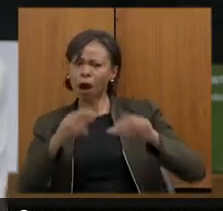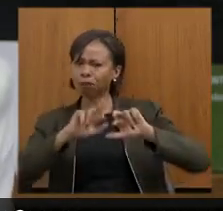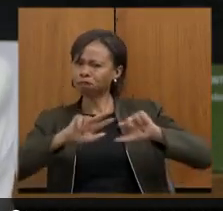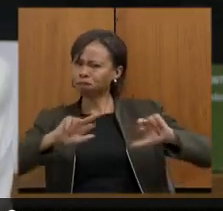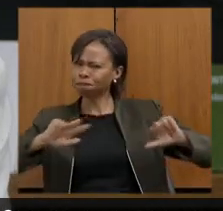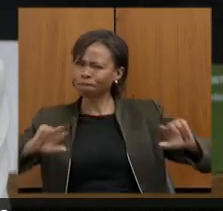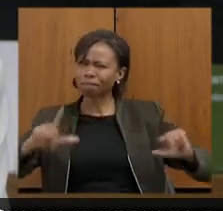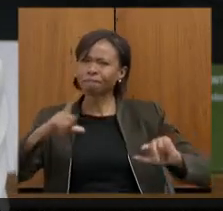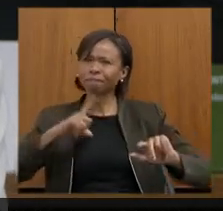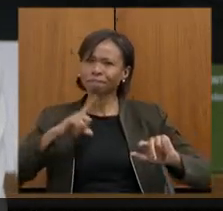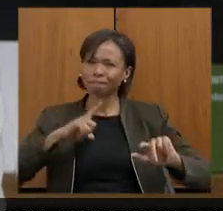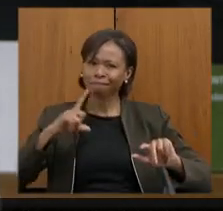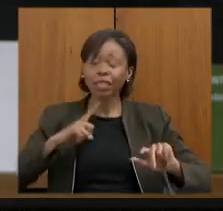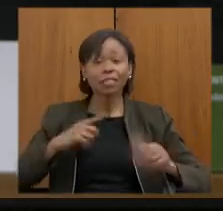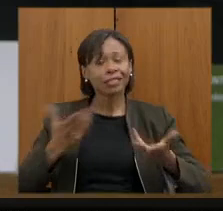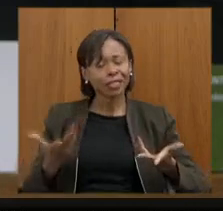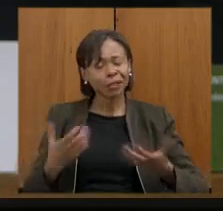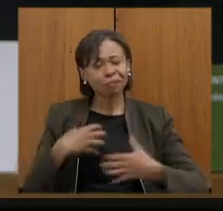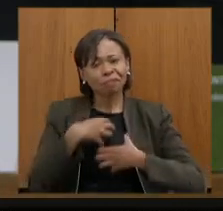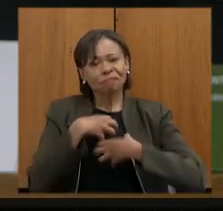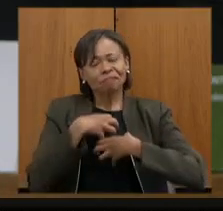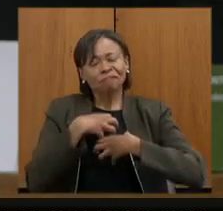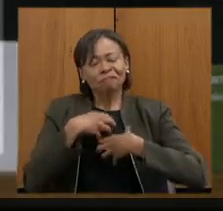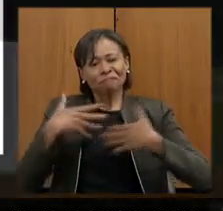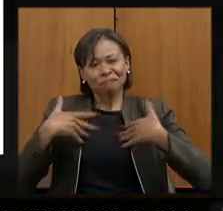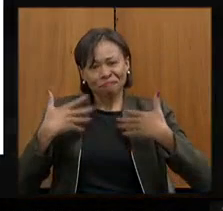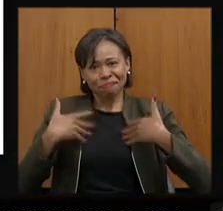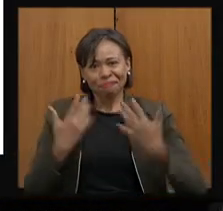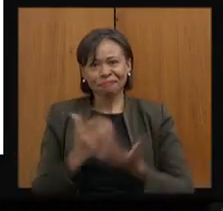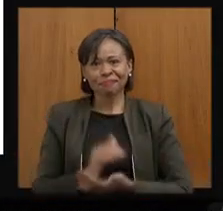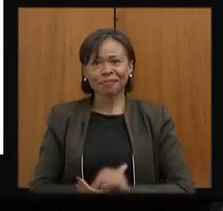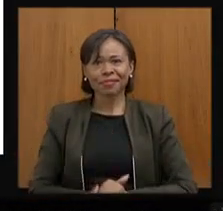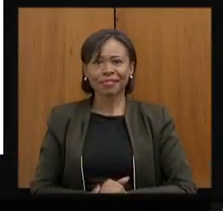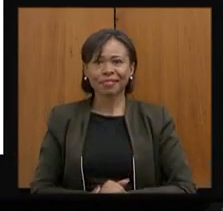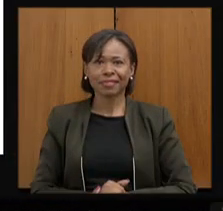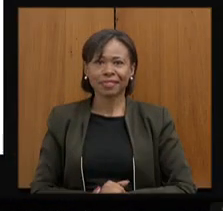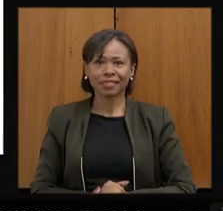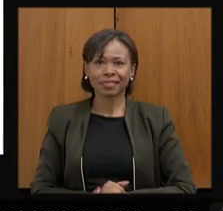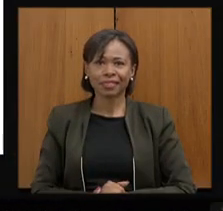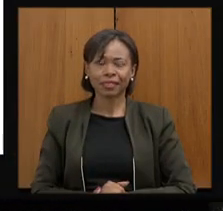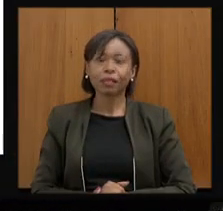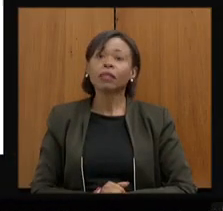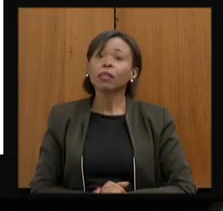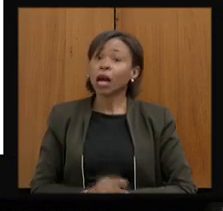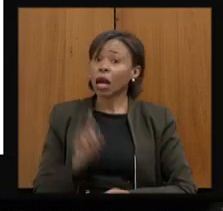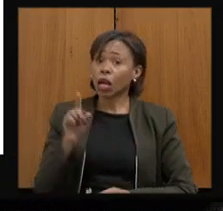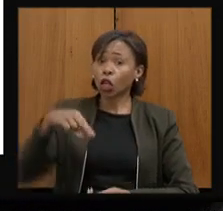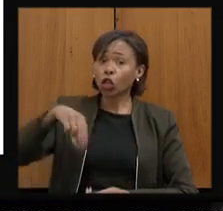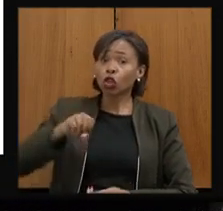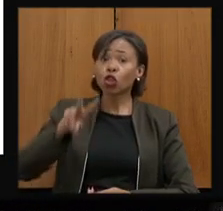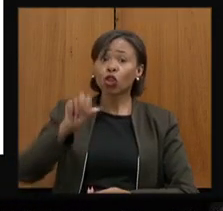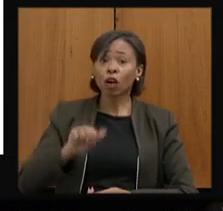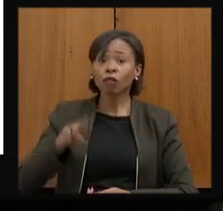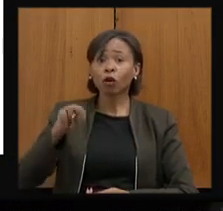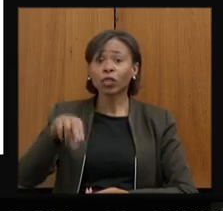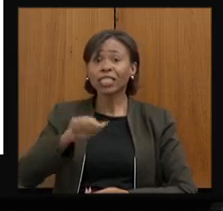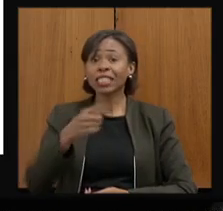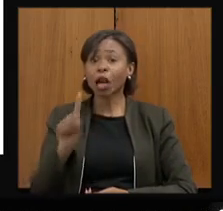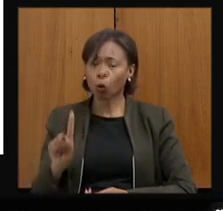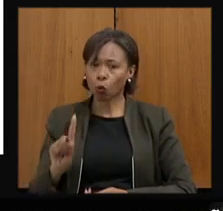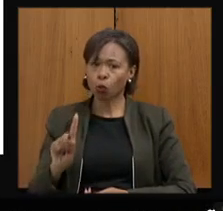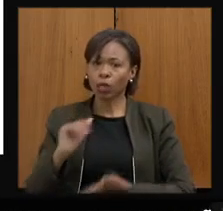isso é algo que nos deu muita alegria. Por favor. Aí, Nova União, na Metropolitana A.